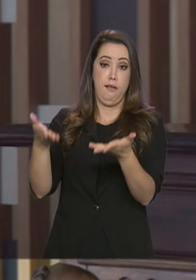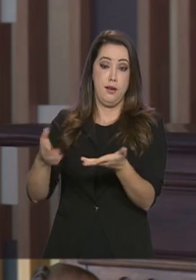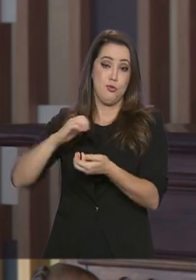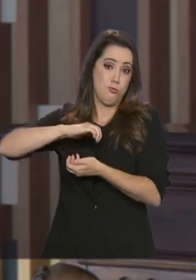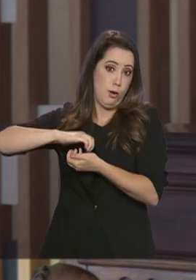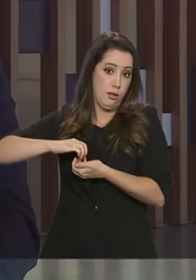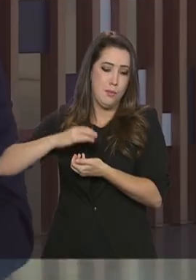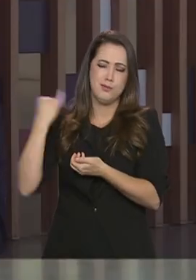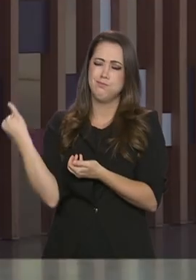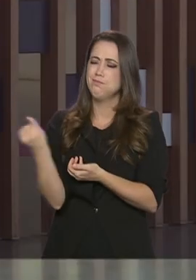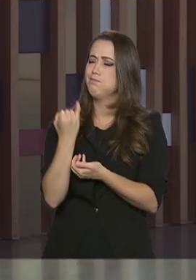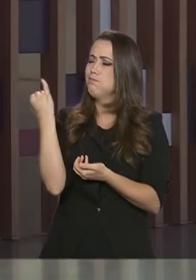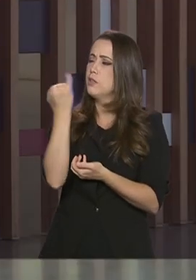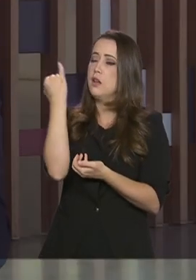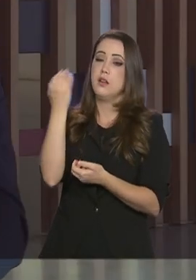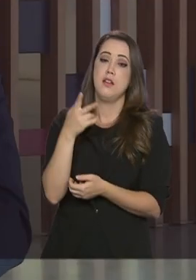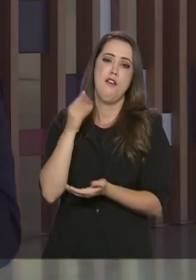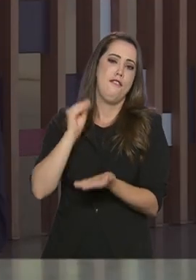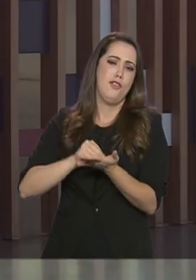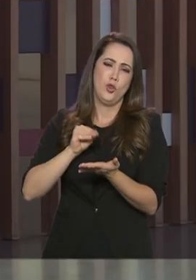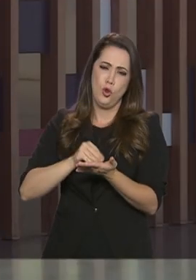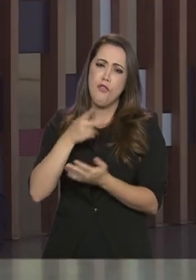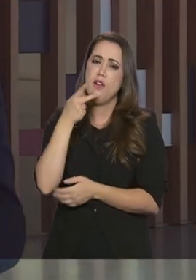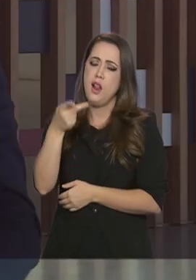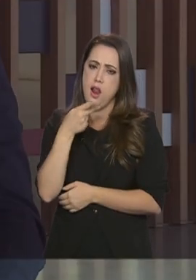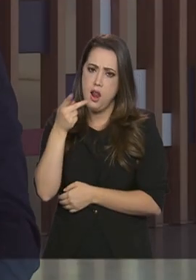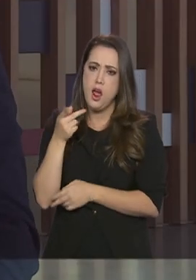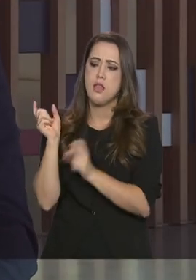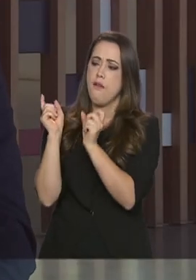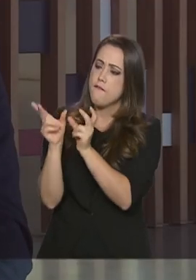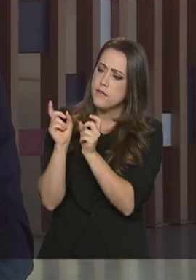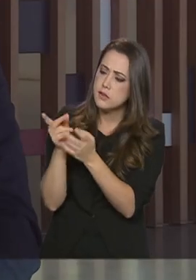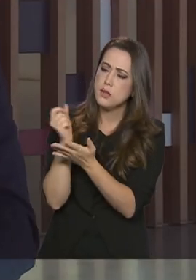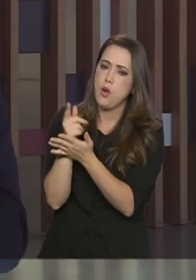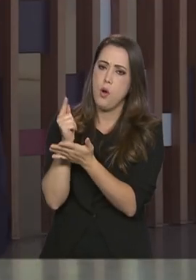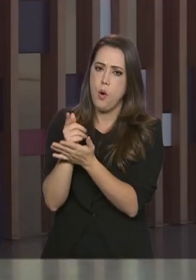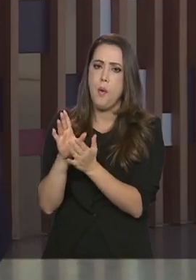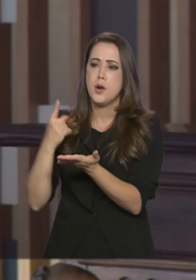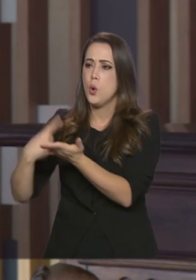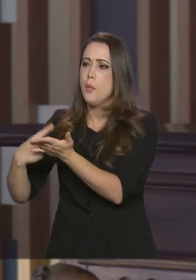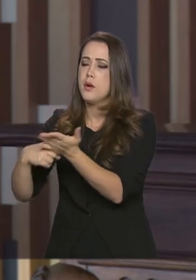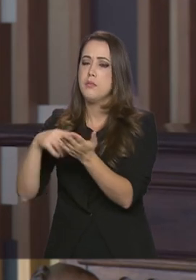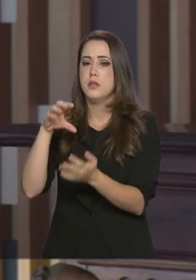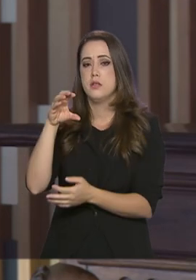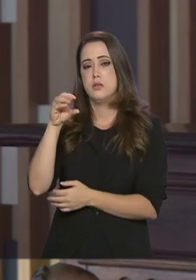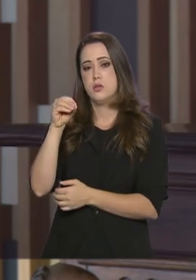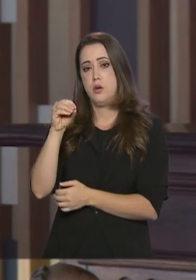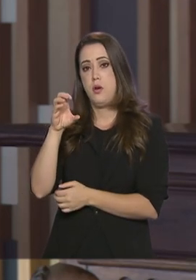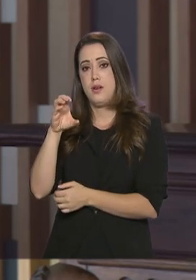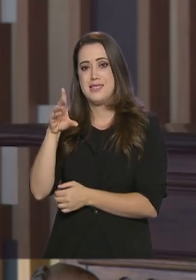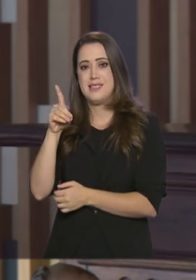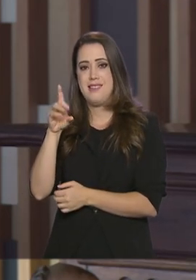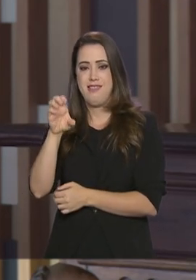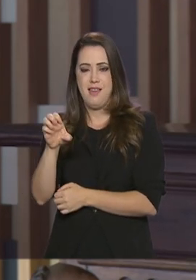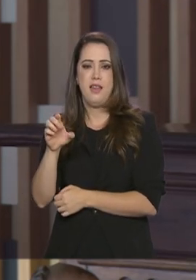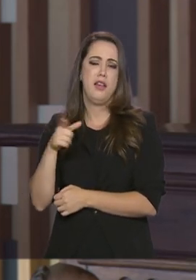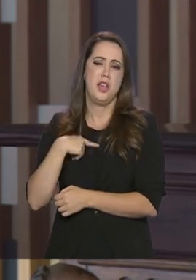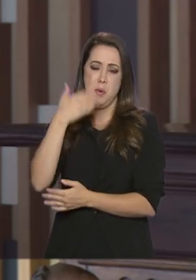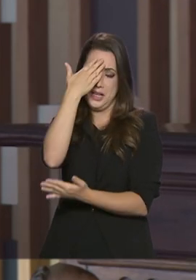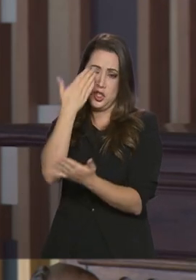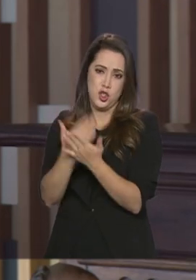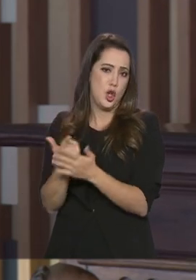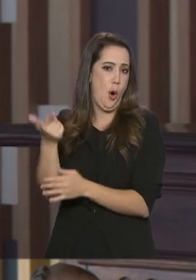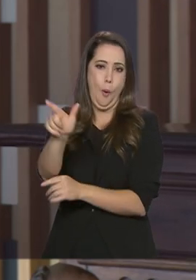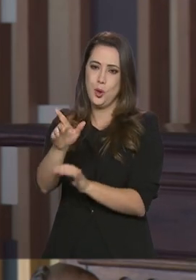trabalho fantástico. Não falamos da questão comercial, do acordo com a CDE, com a EFTA, que também eu acho que rende um programa inteiro.